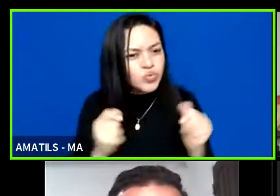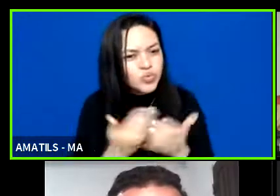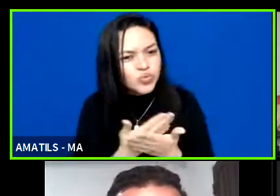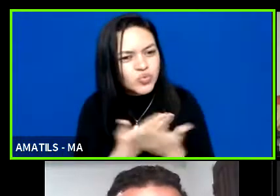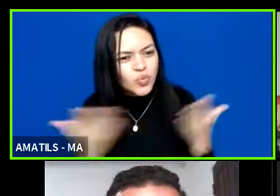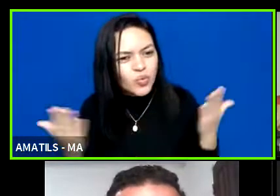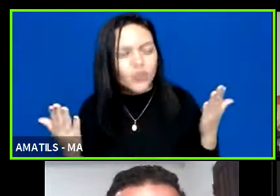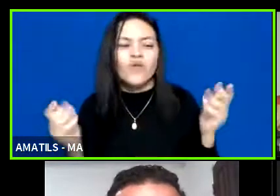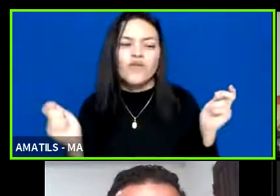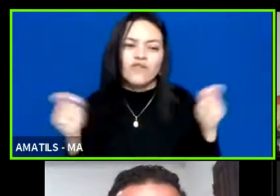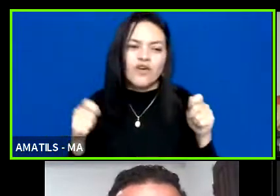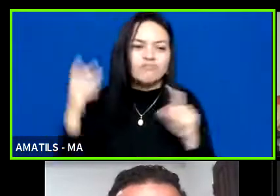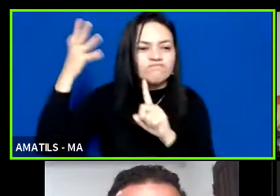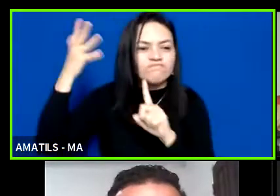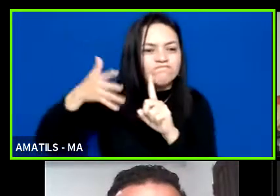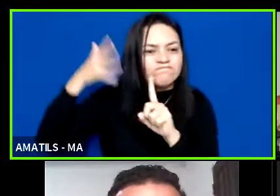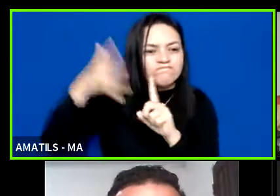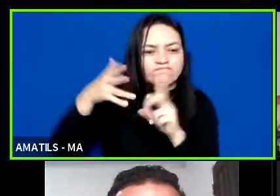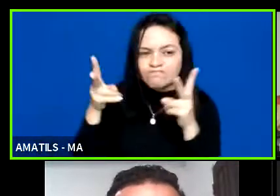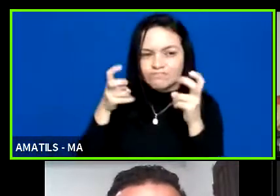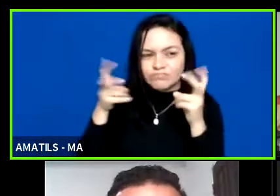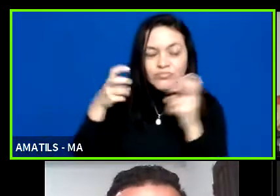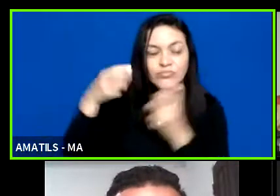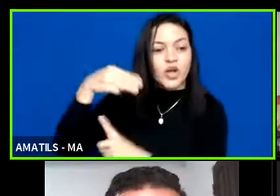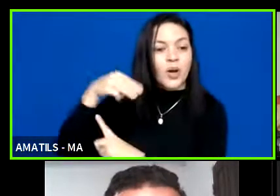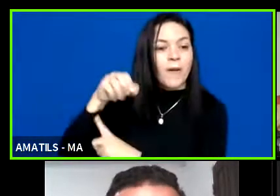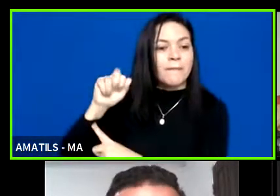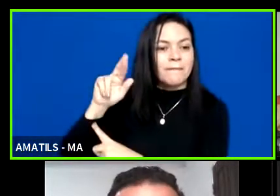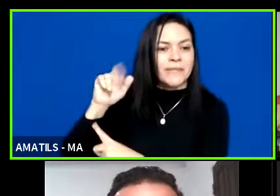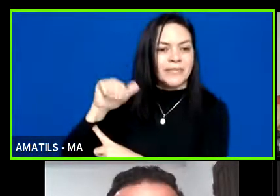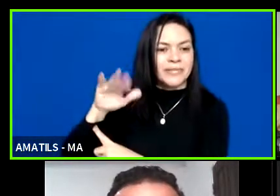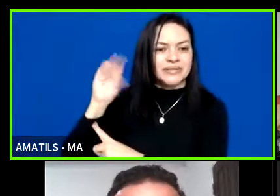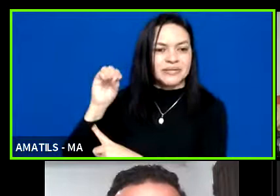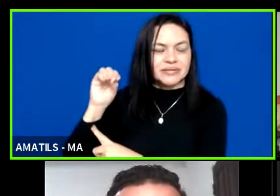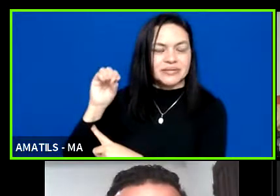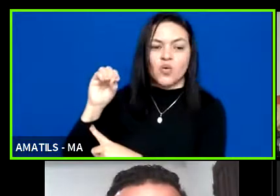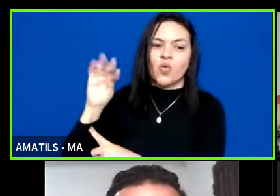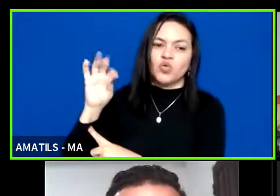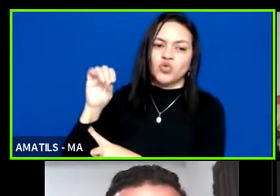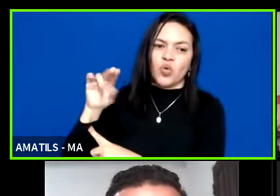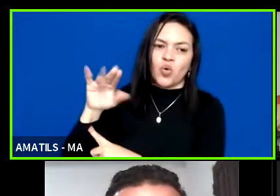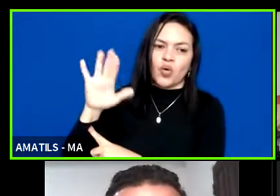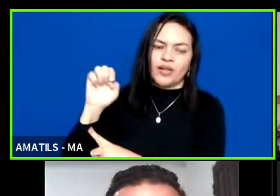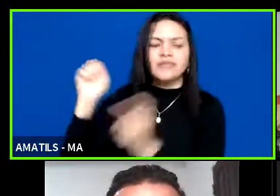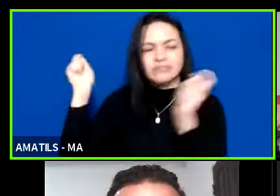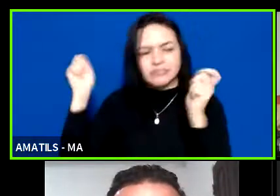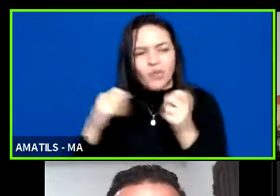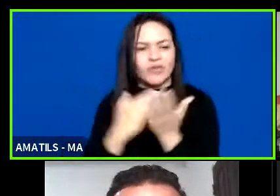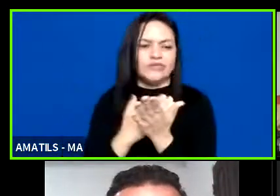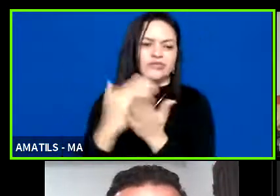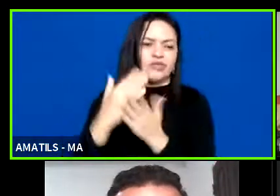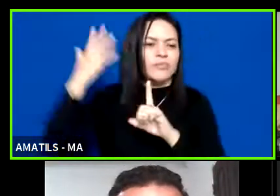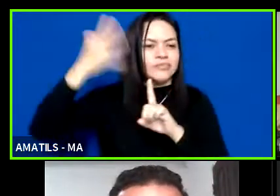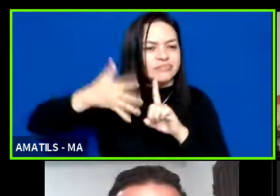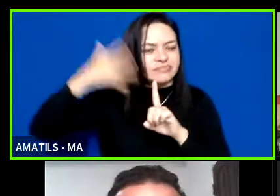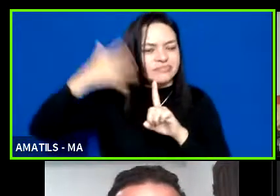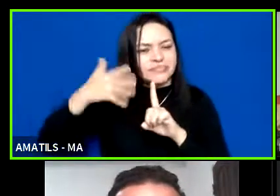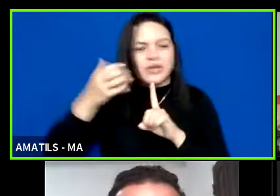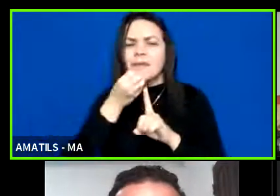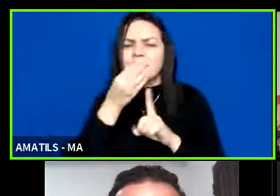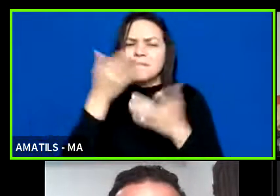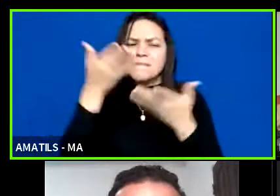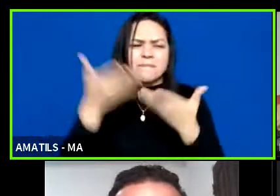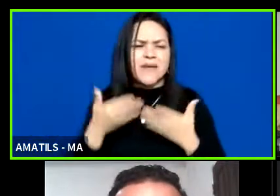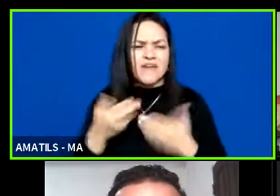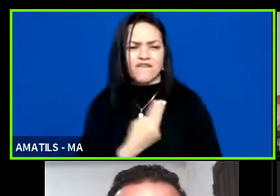o professor Marcelo Ottolini. Está com a palavra, companheiro, mais uma vez, bem-vindo em nome de todo o